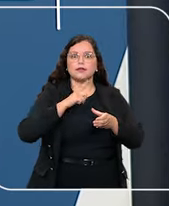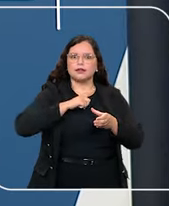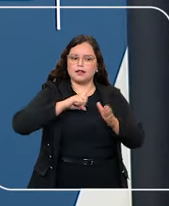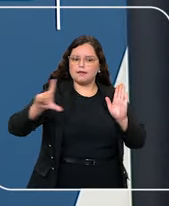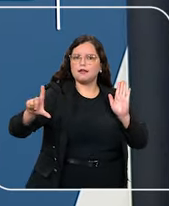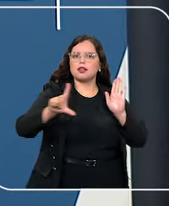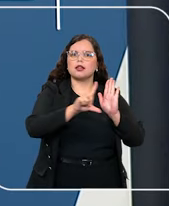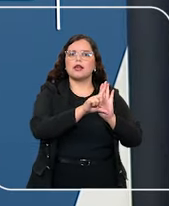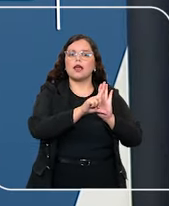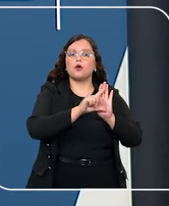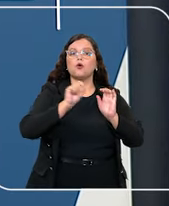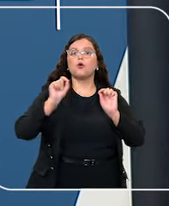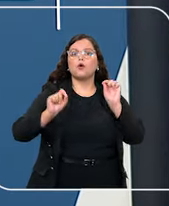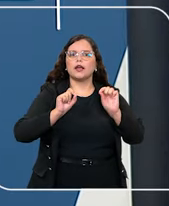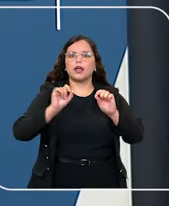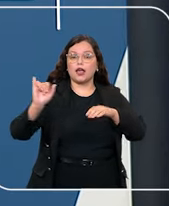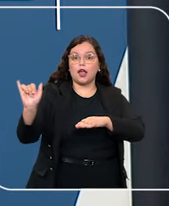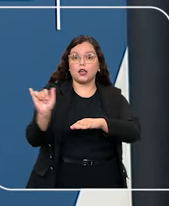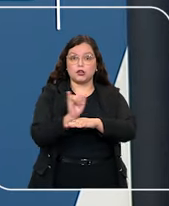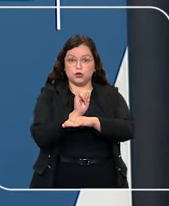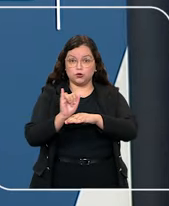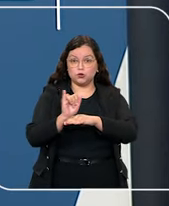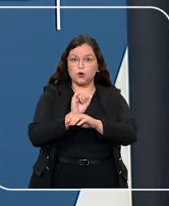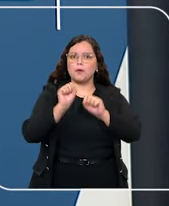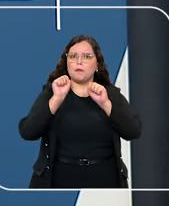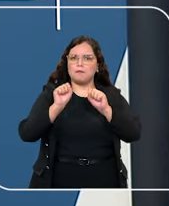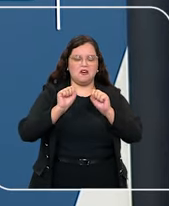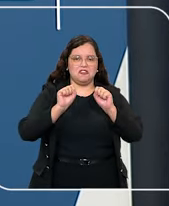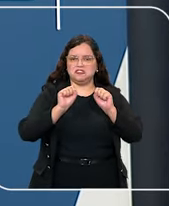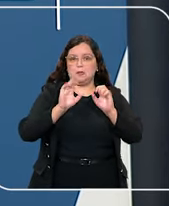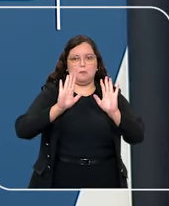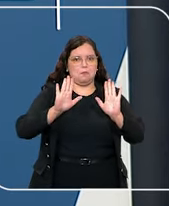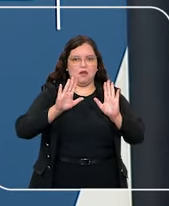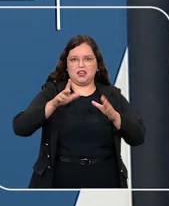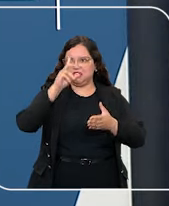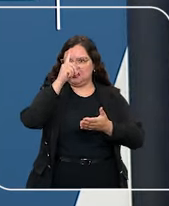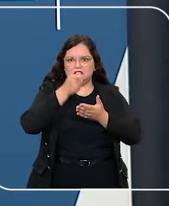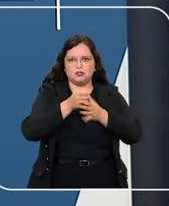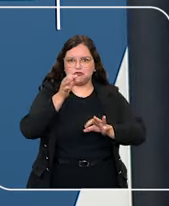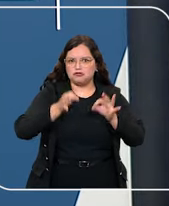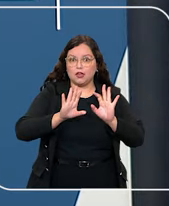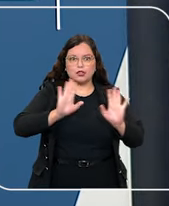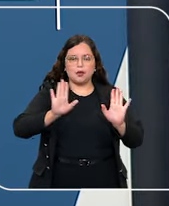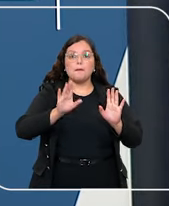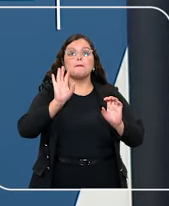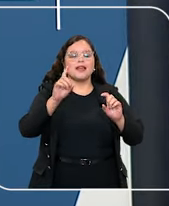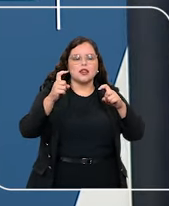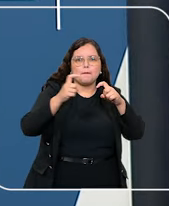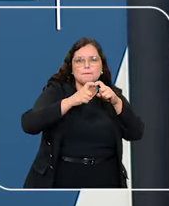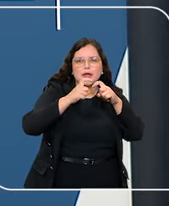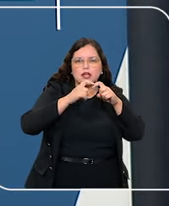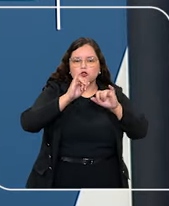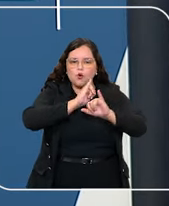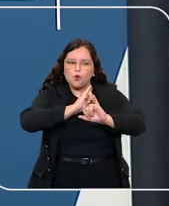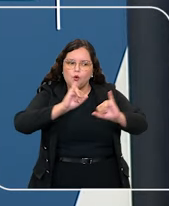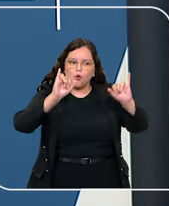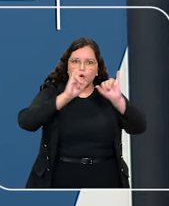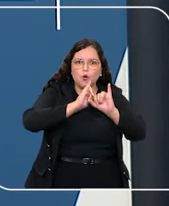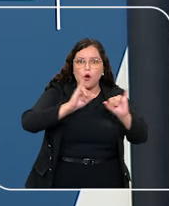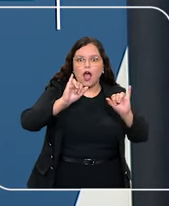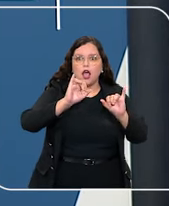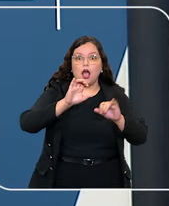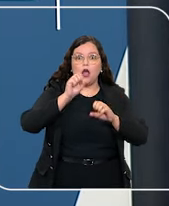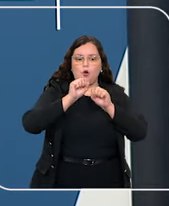considerou legal a atitude do YouTube, que, sem ordem judicial, removeu vídeos de um médico que divulgava tratamentos para a Covid